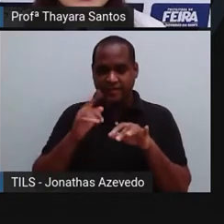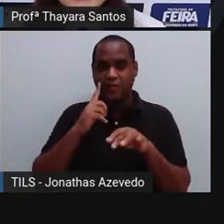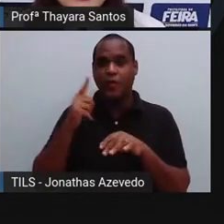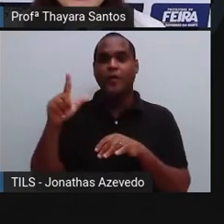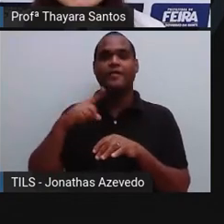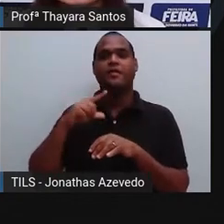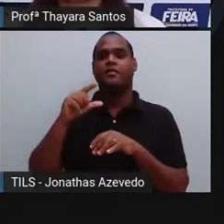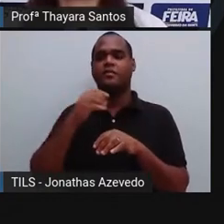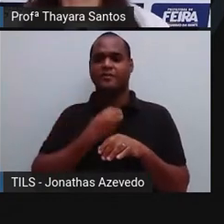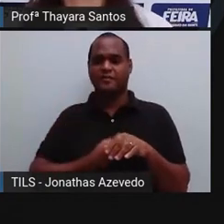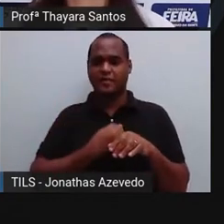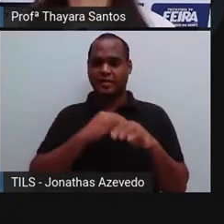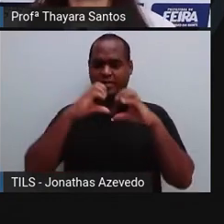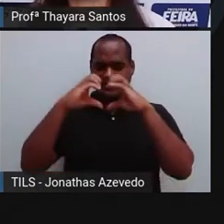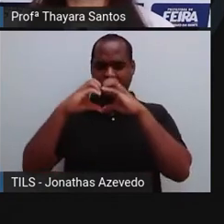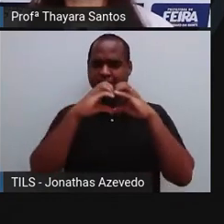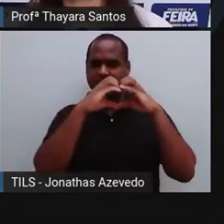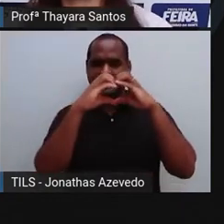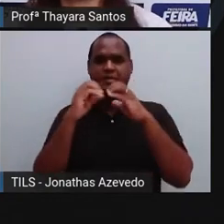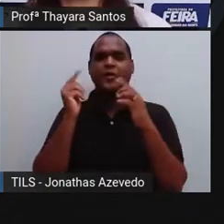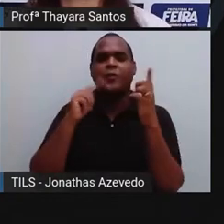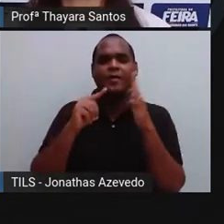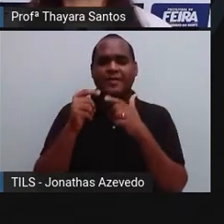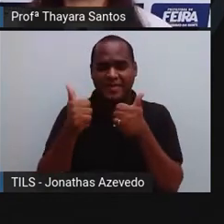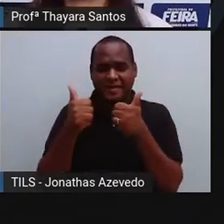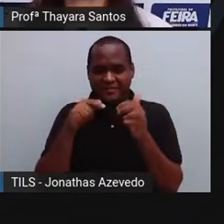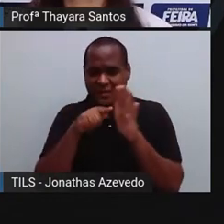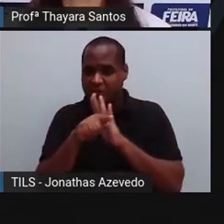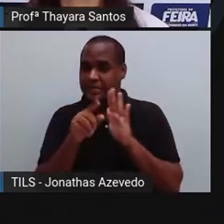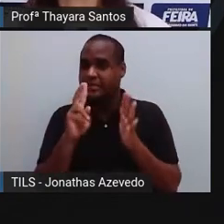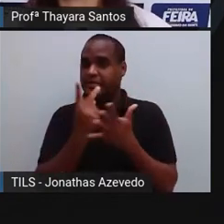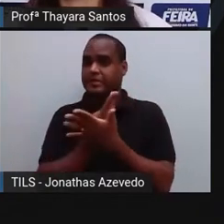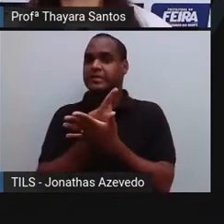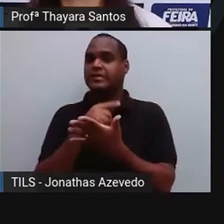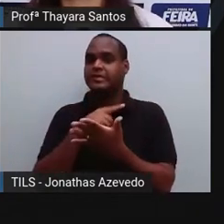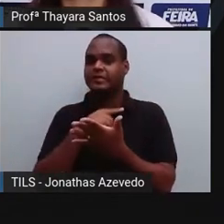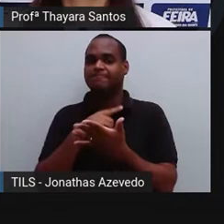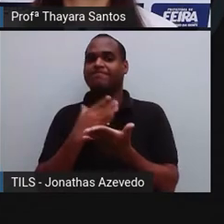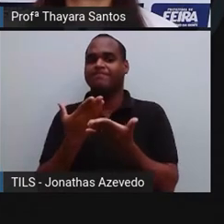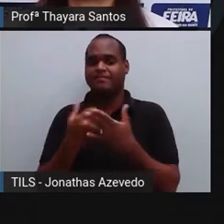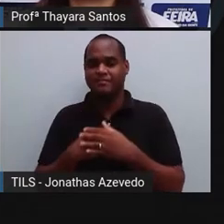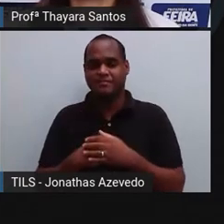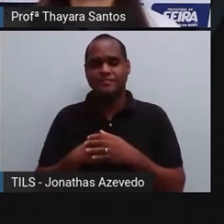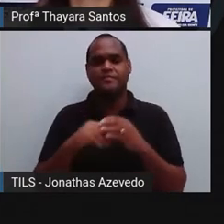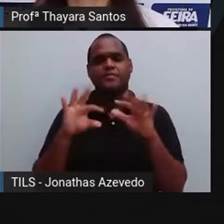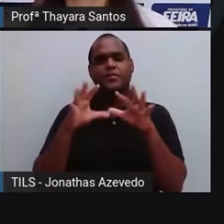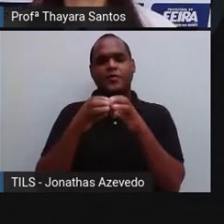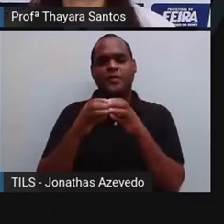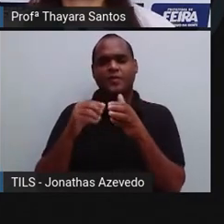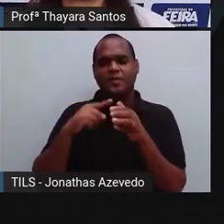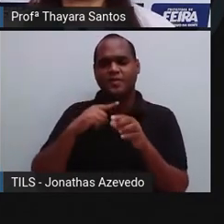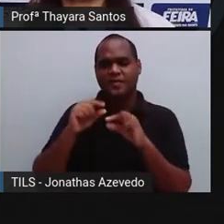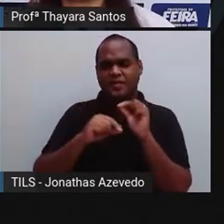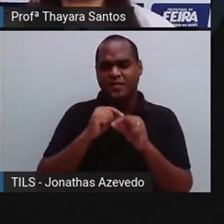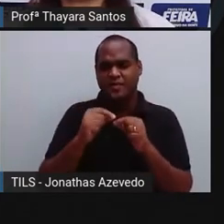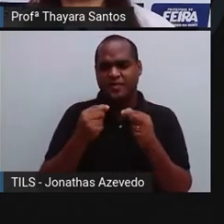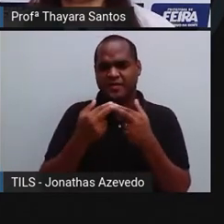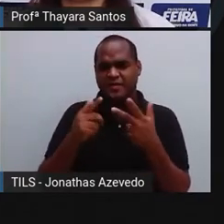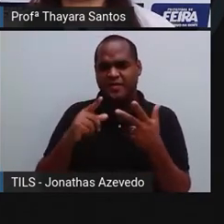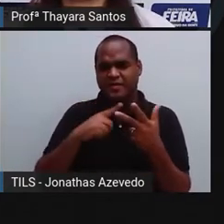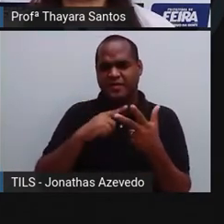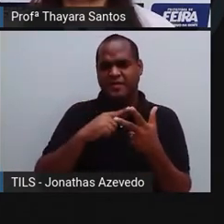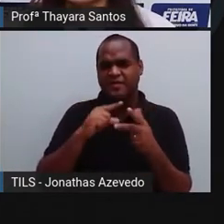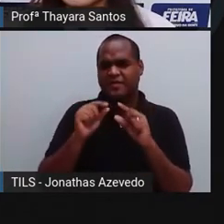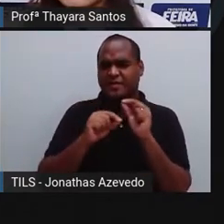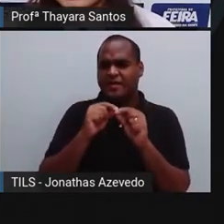de vida que você tem para acertar essa pergunta. Então, aqui tem conjunto de órgãos e estruturas que permitem os sentidos. Vou clicar aqui na